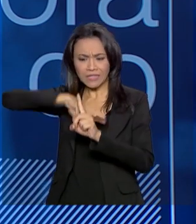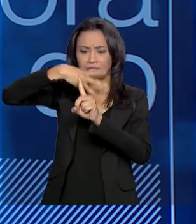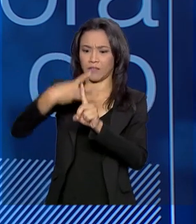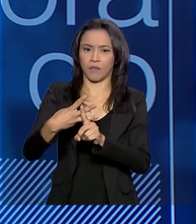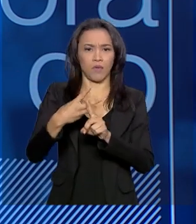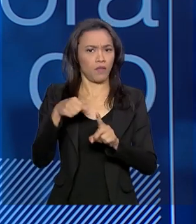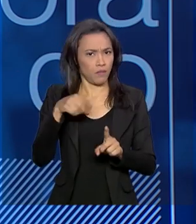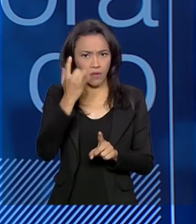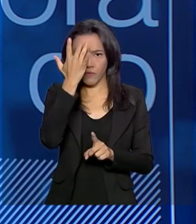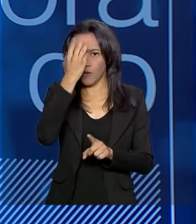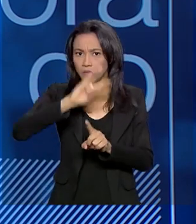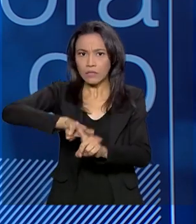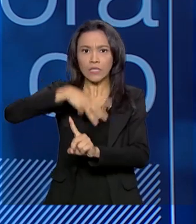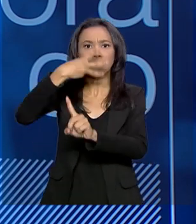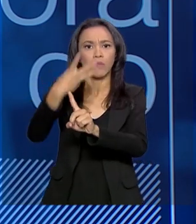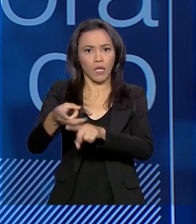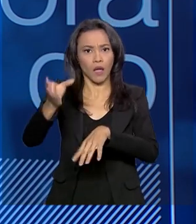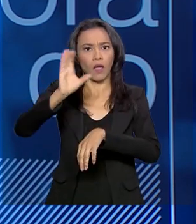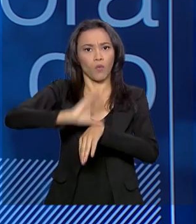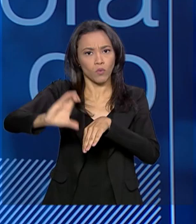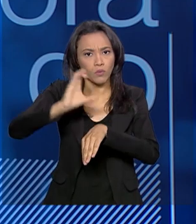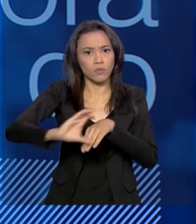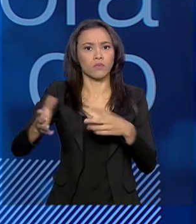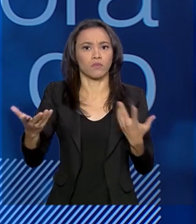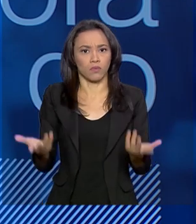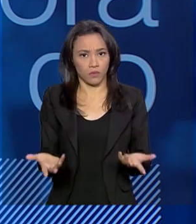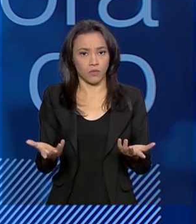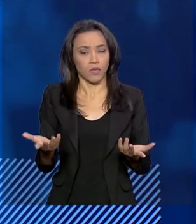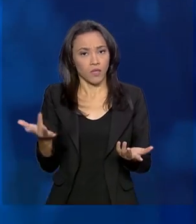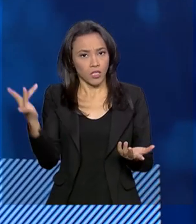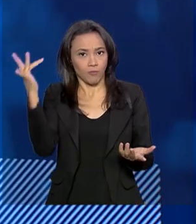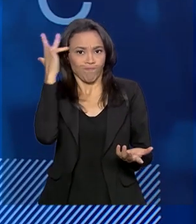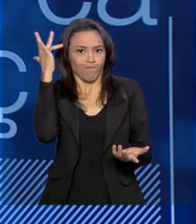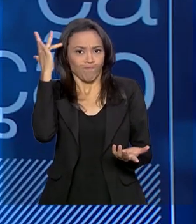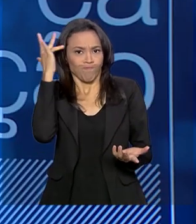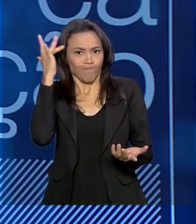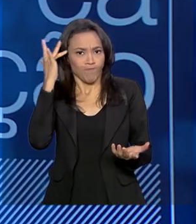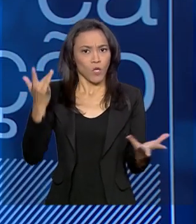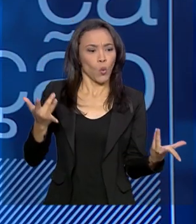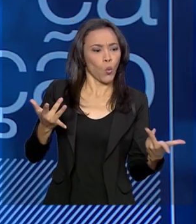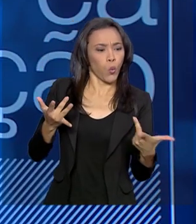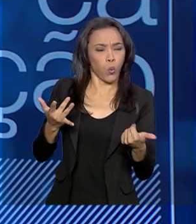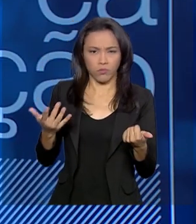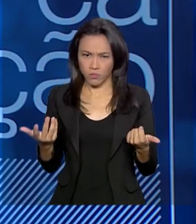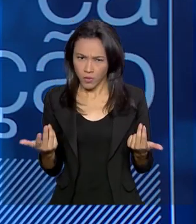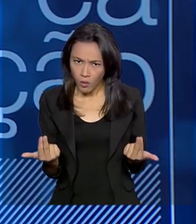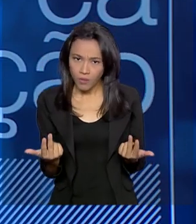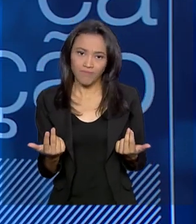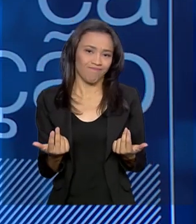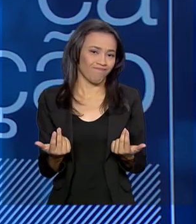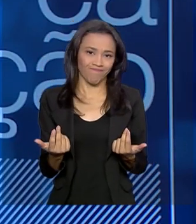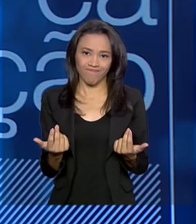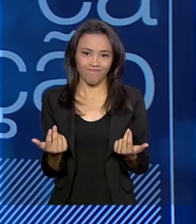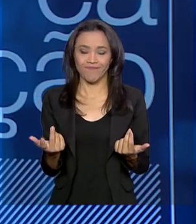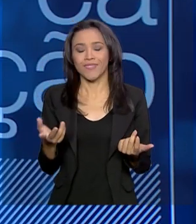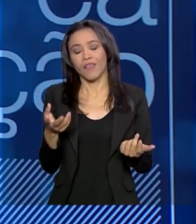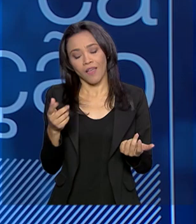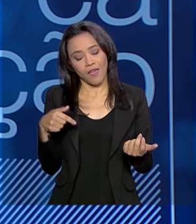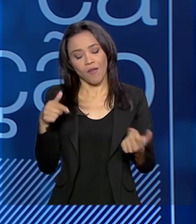é fácil triplicar, aumentando quantidade e qualidade. Então, o momento agora é de reflexão, momento de